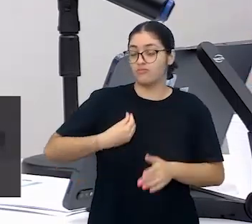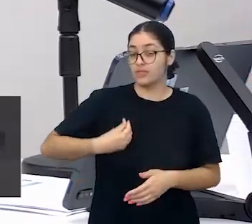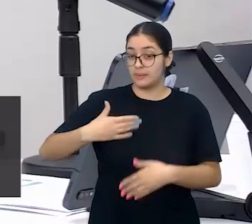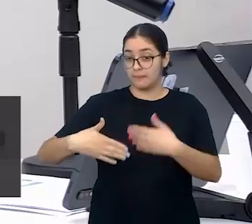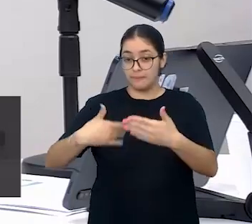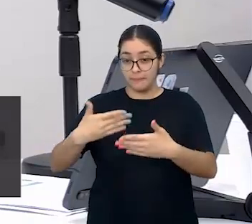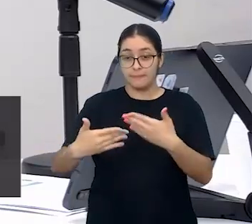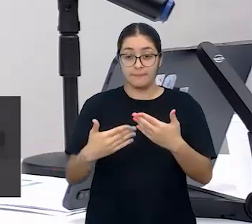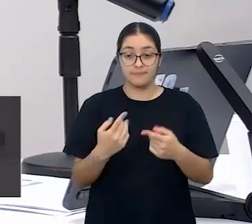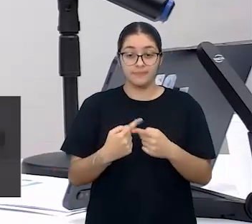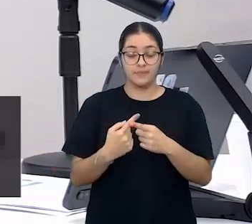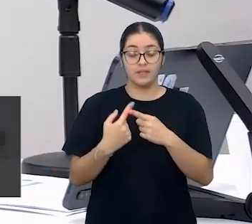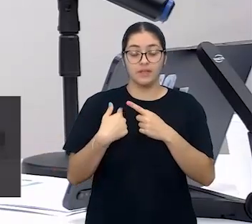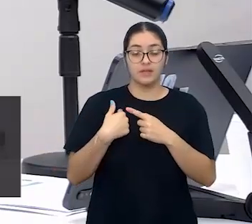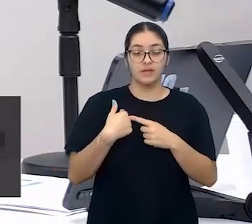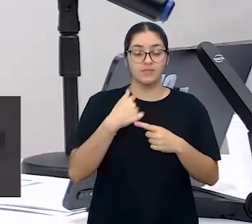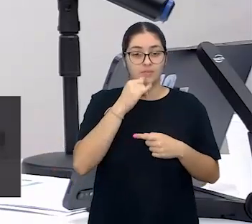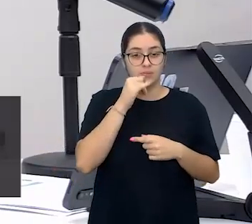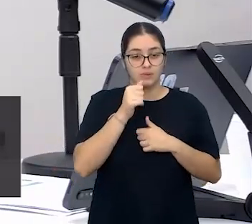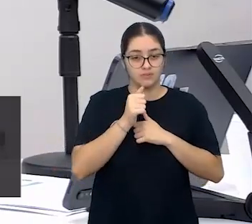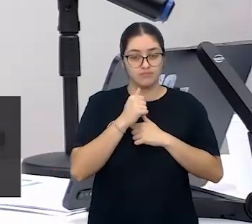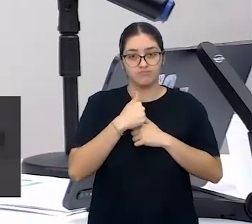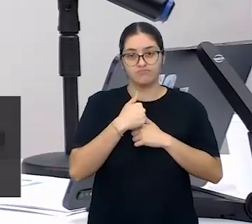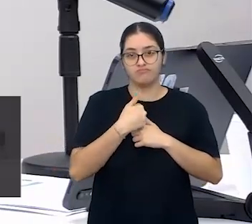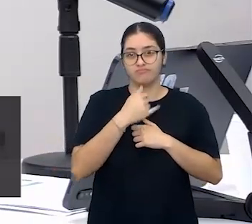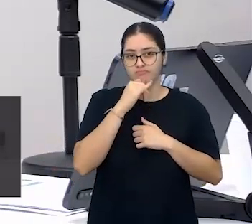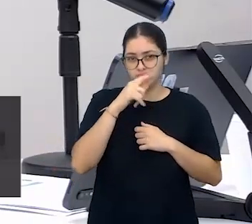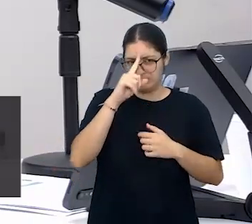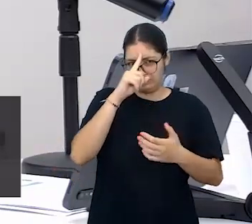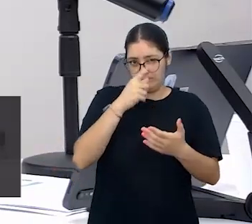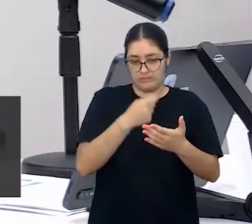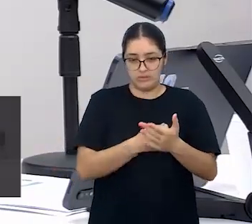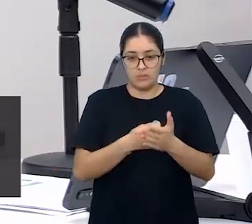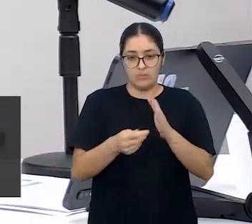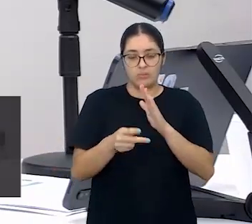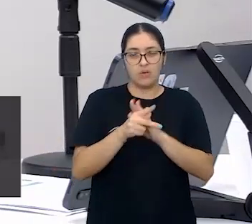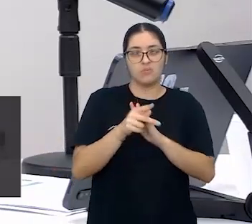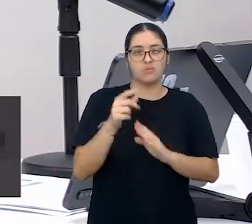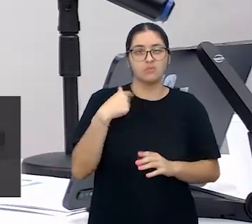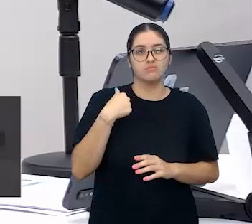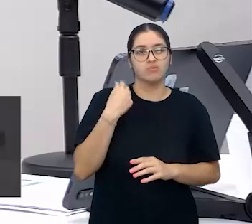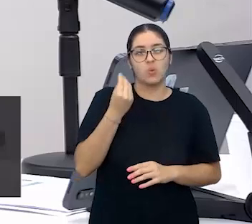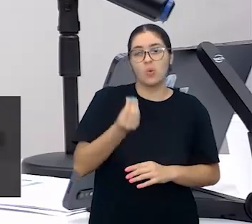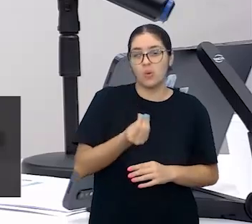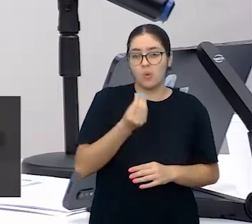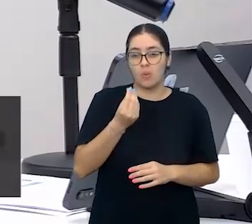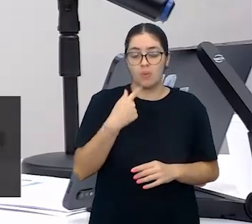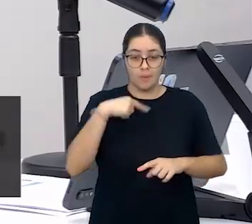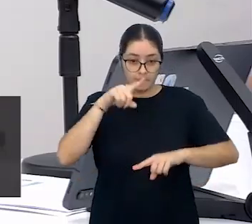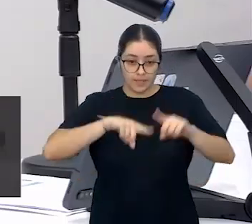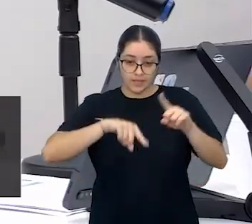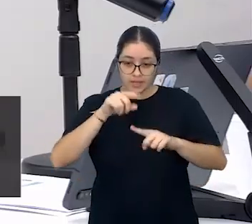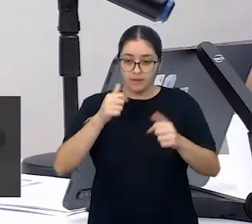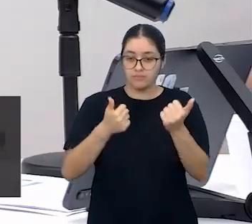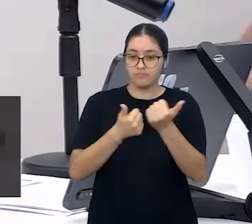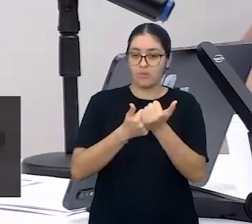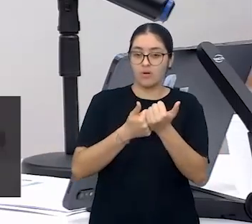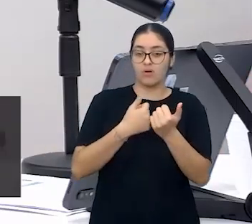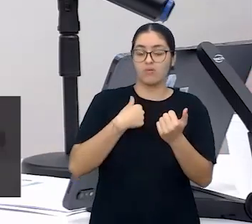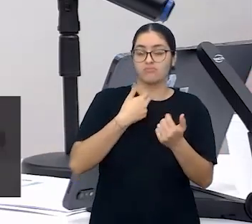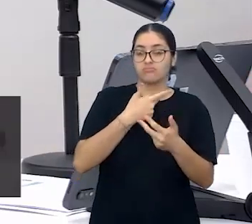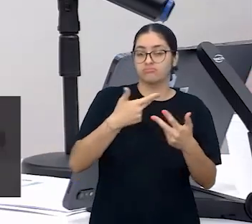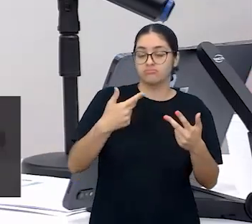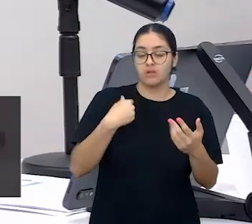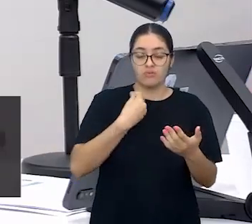as minhas escolhas, quando eu olho dentro do nosso material de apoio, quando eu seleciono uma cantiga para